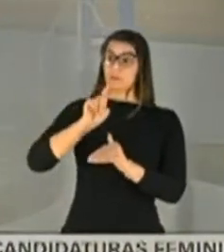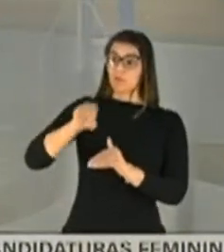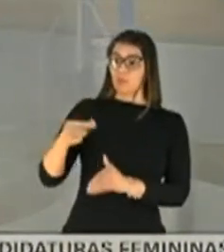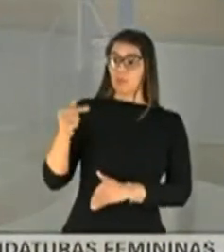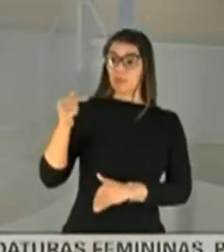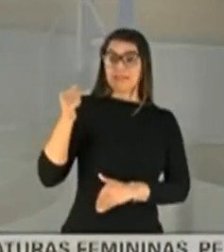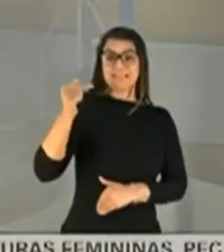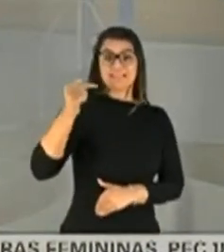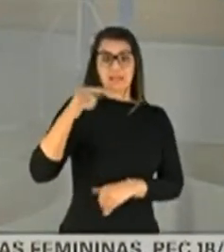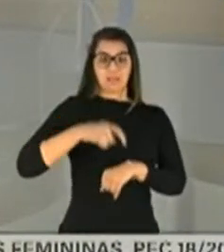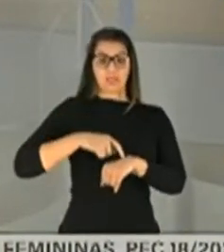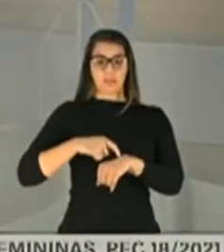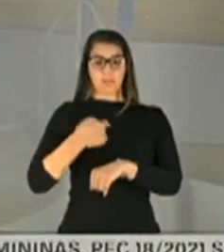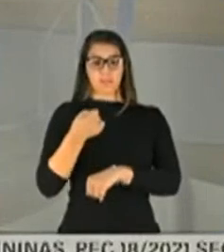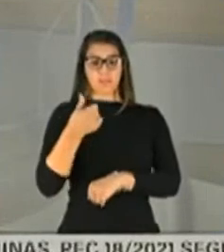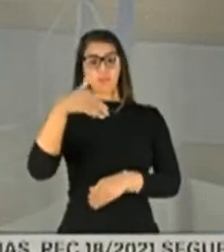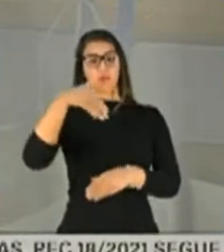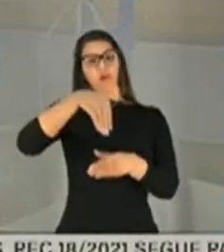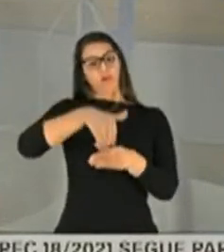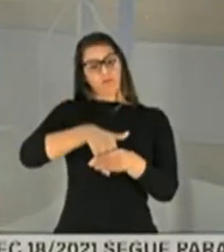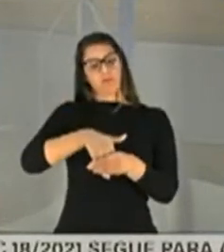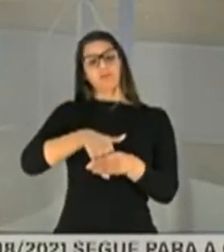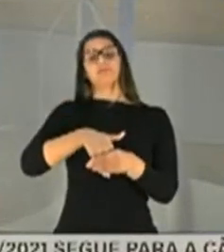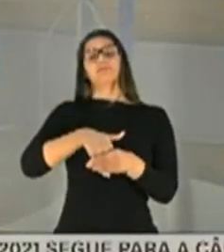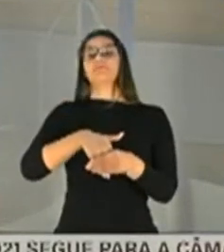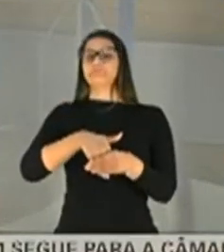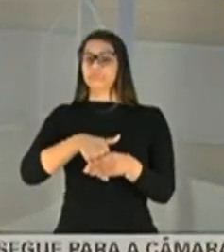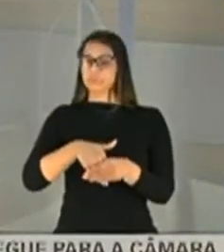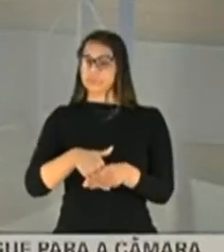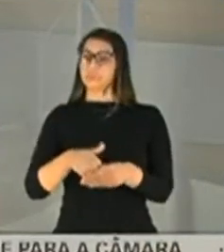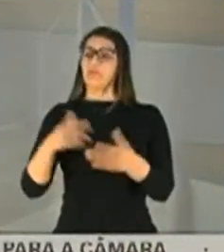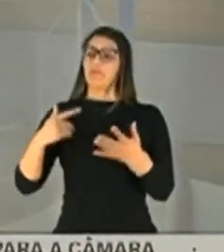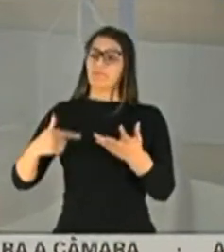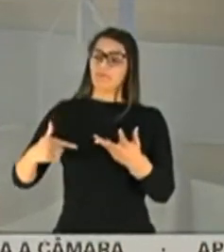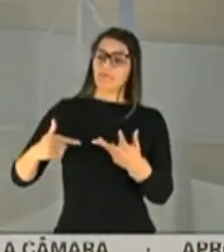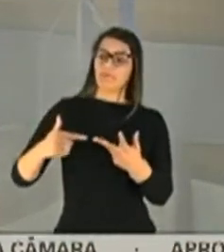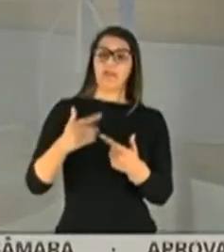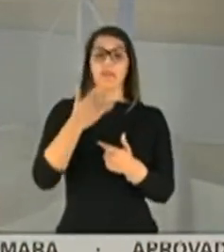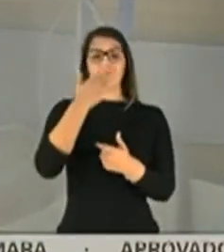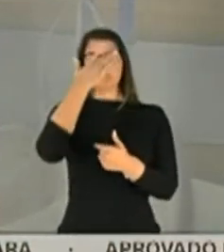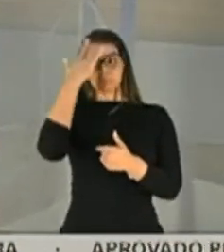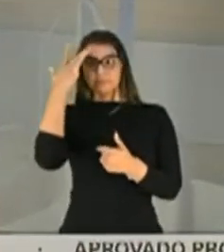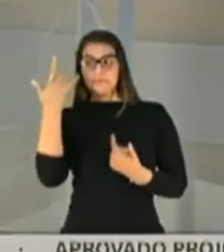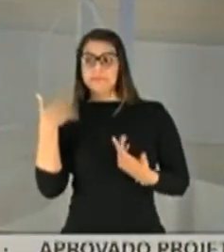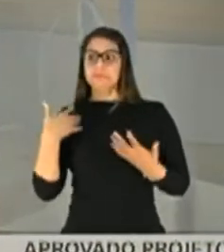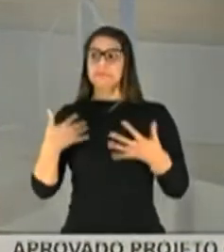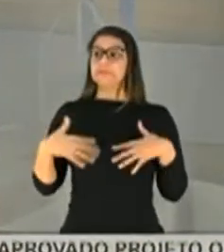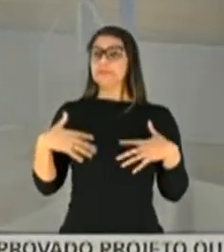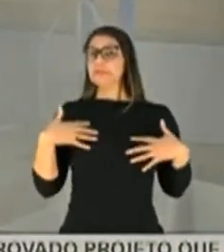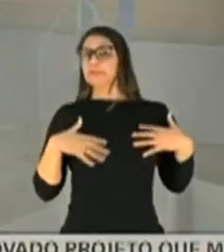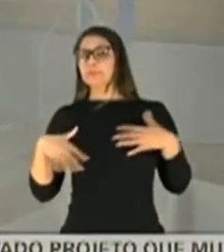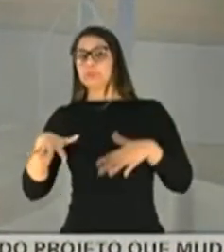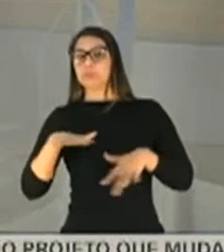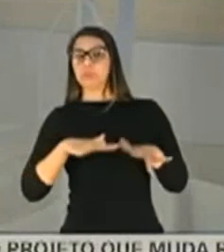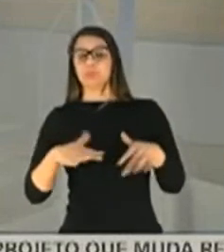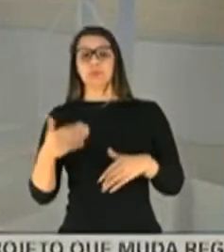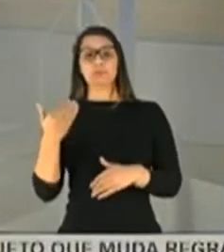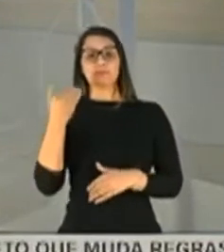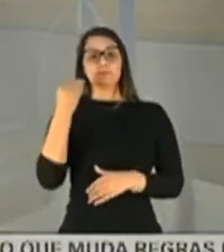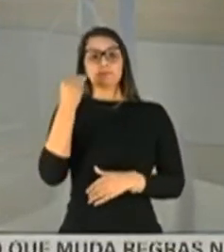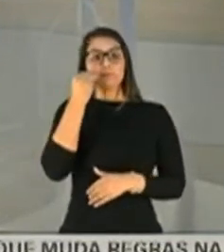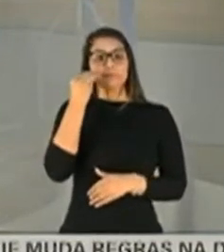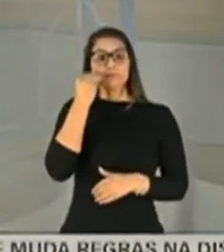pouco, com essa votação. Então, vários parlamentares estão se movimentando para tentar barrar isso